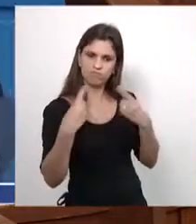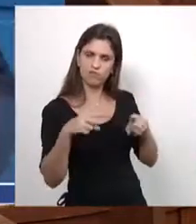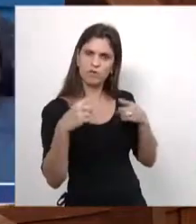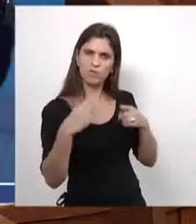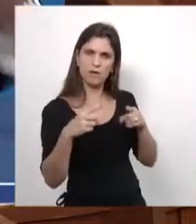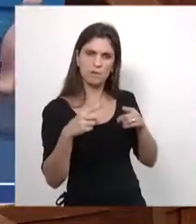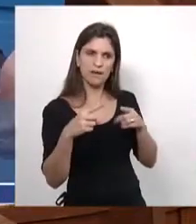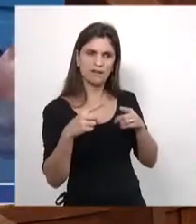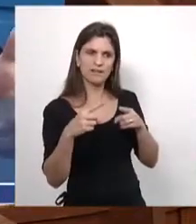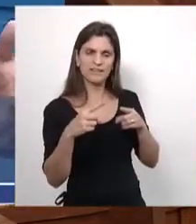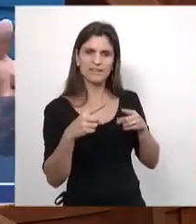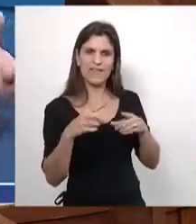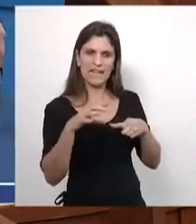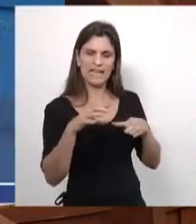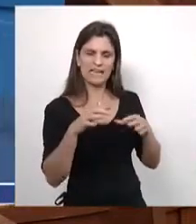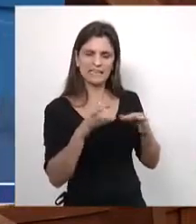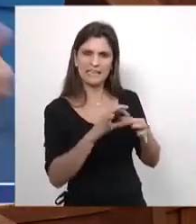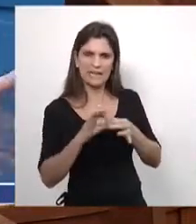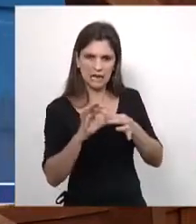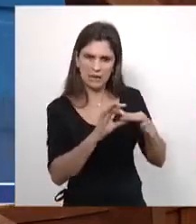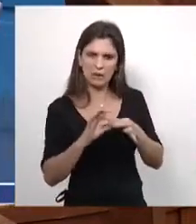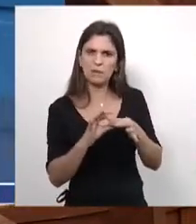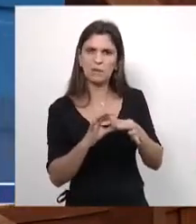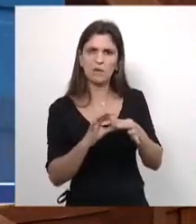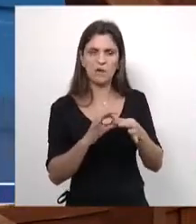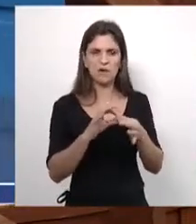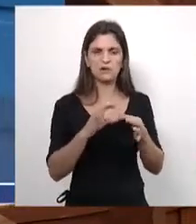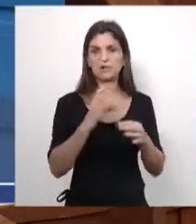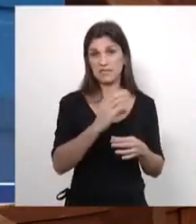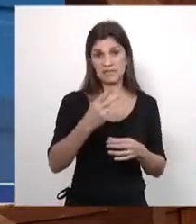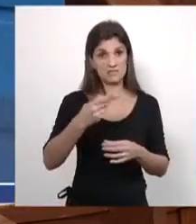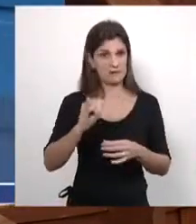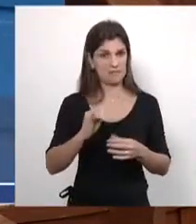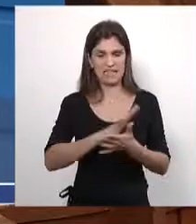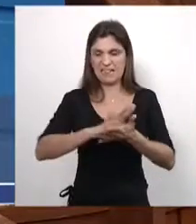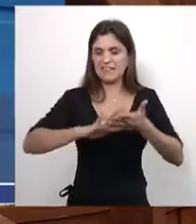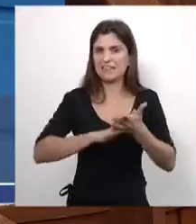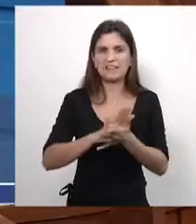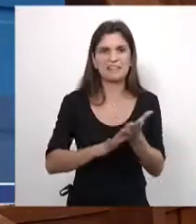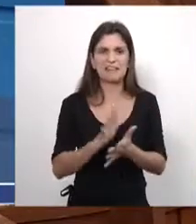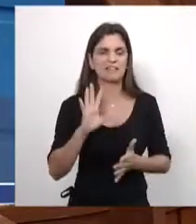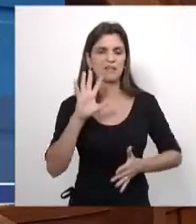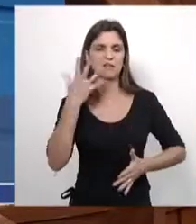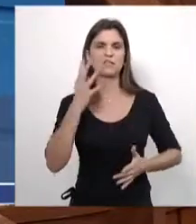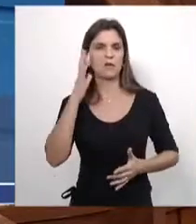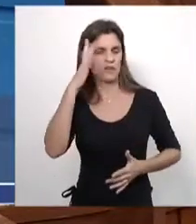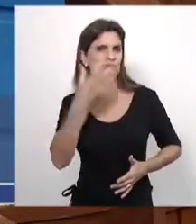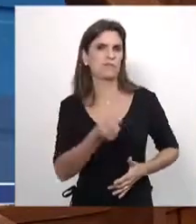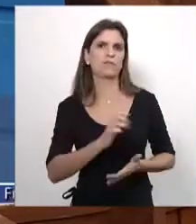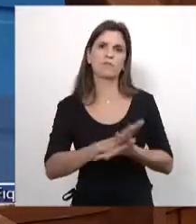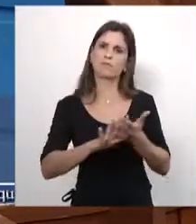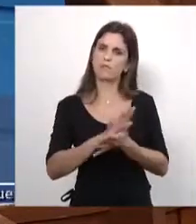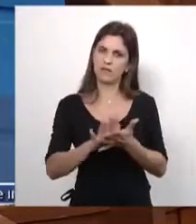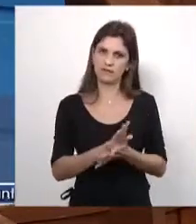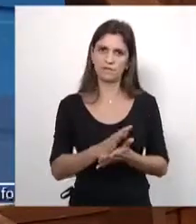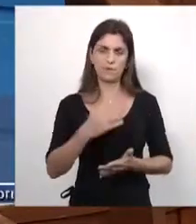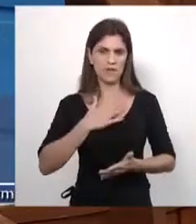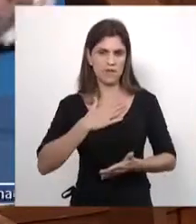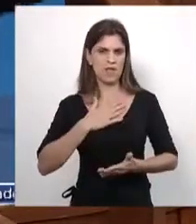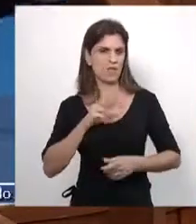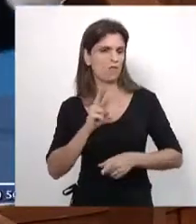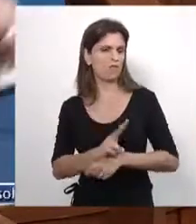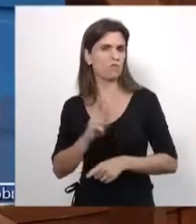conchavo, fizeram acordo e que a CPI não deu em nada e virou em pizza. Eu sou muito coerente com o meu mandato, cuido,